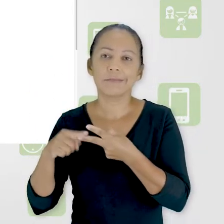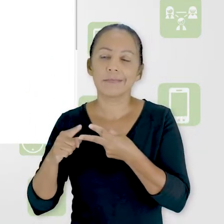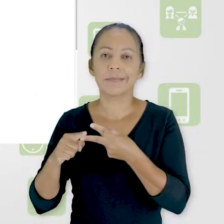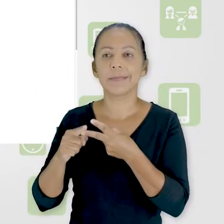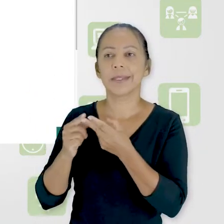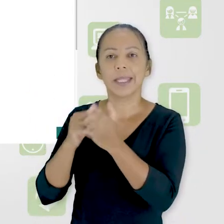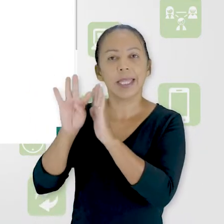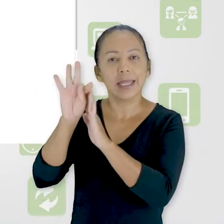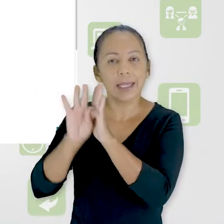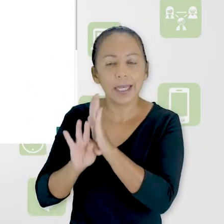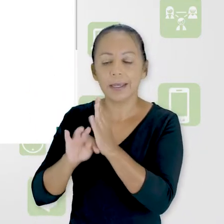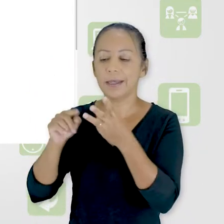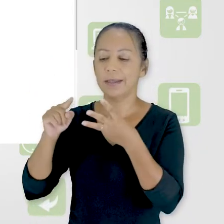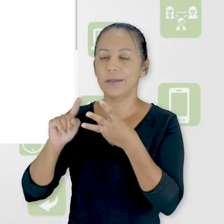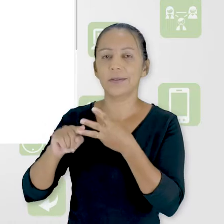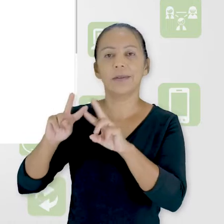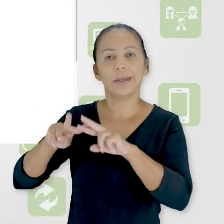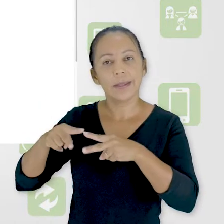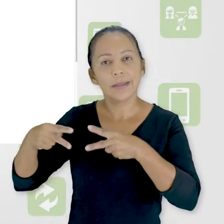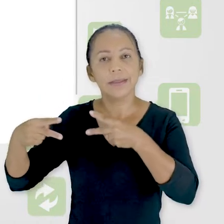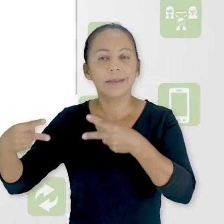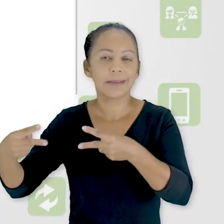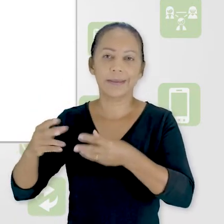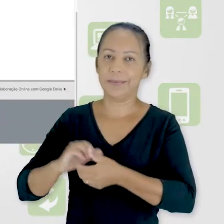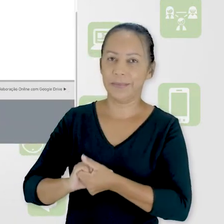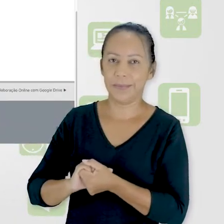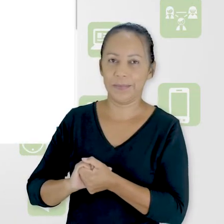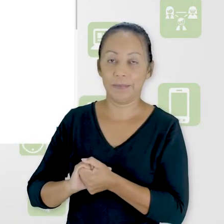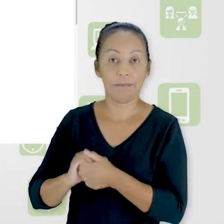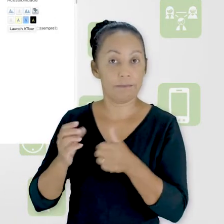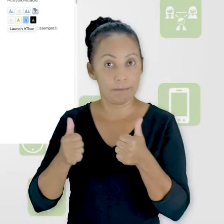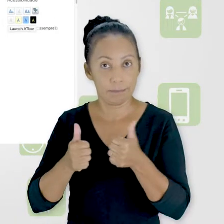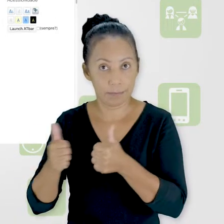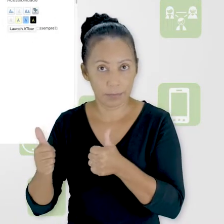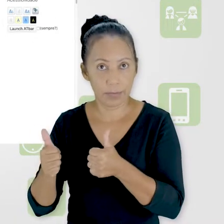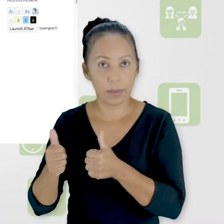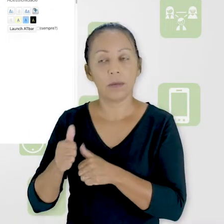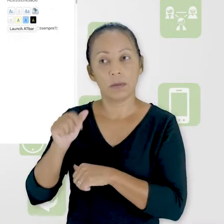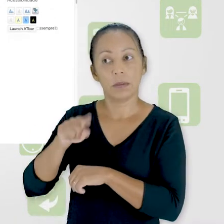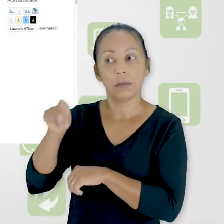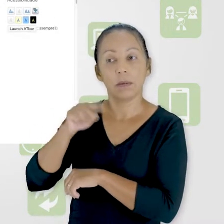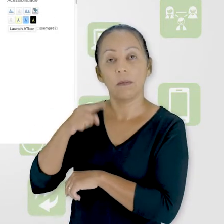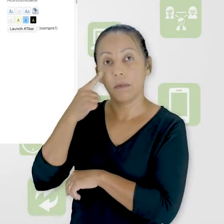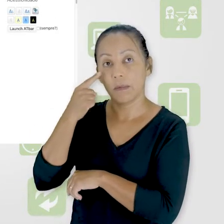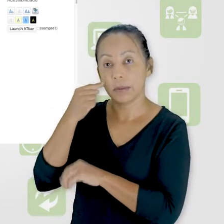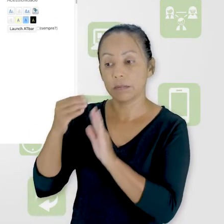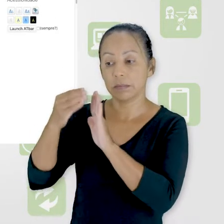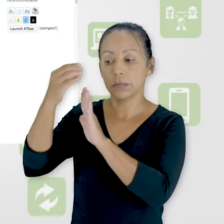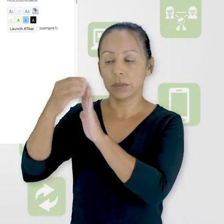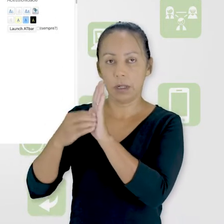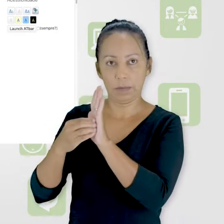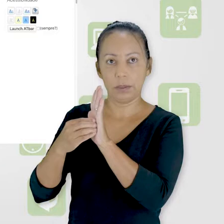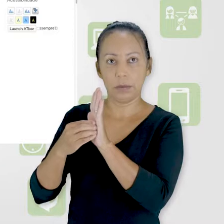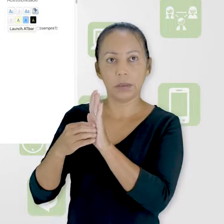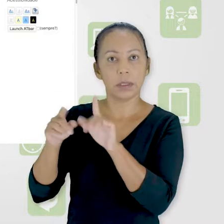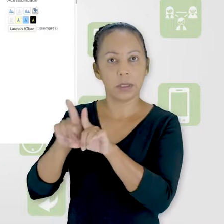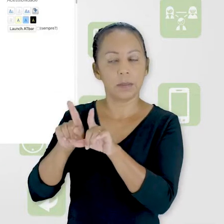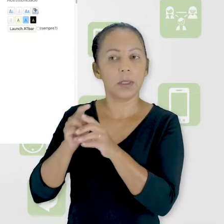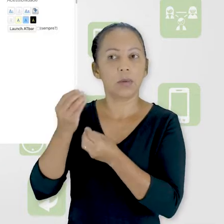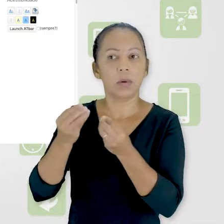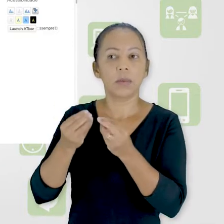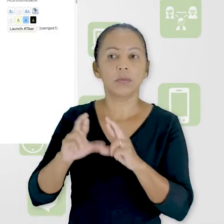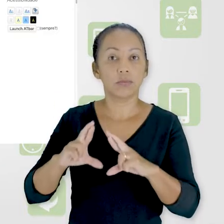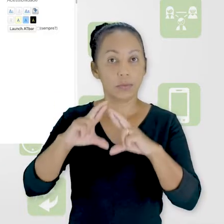texto, links, tá certo? Então aqui ó, você tá vendo esse capítulo, usar aplicativos do Google